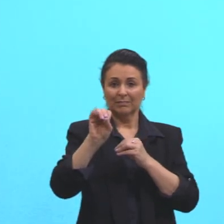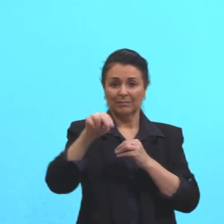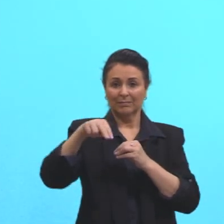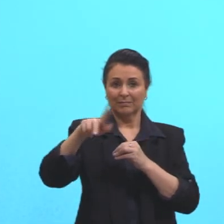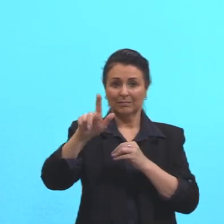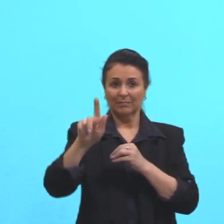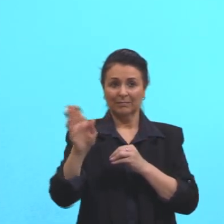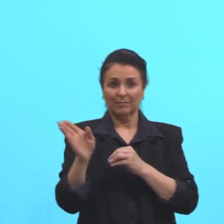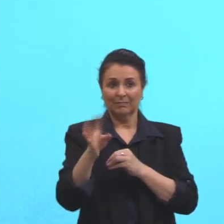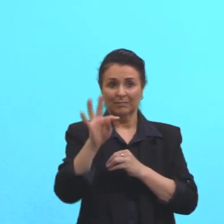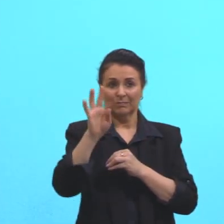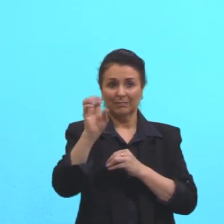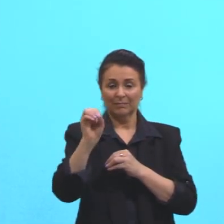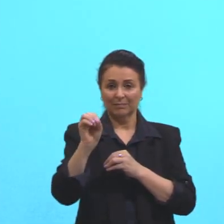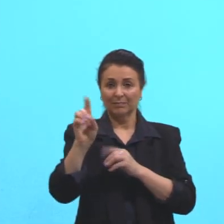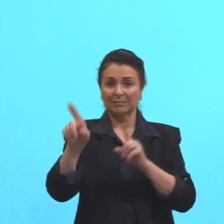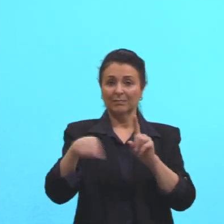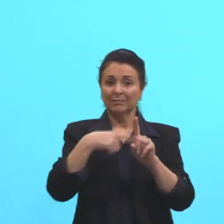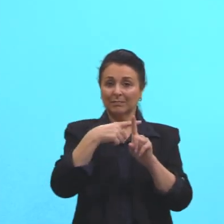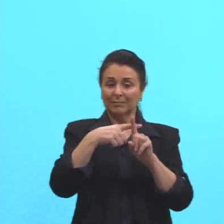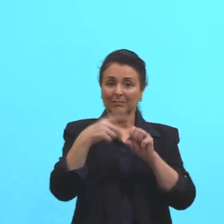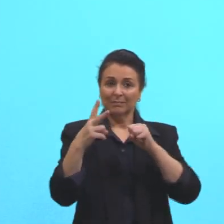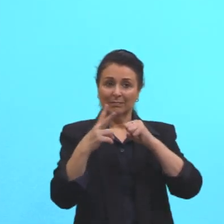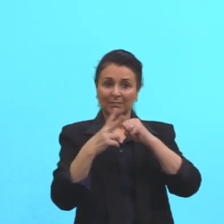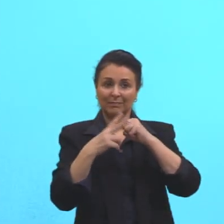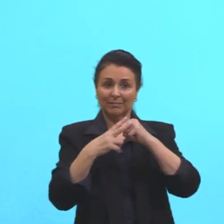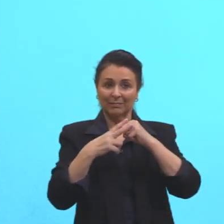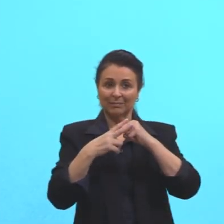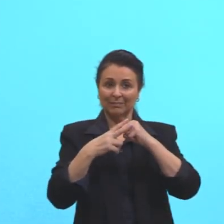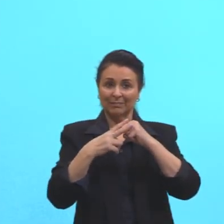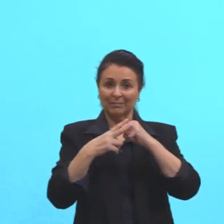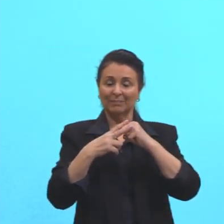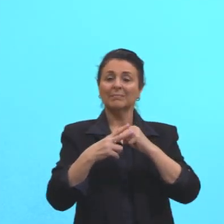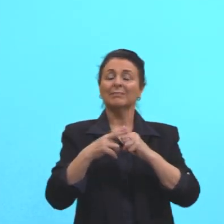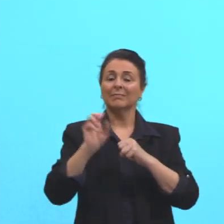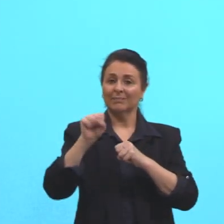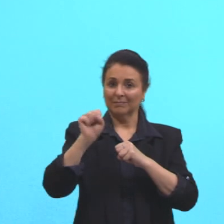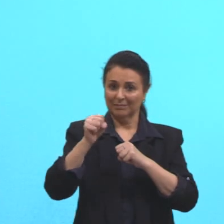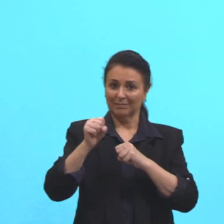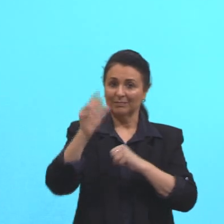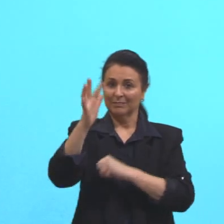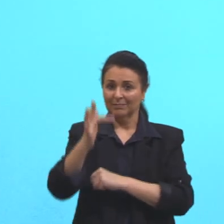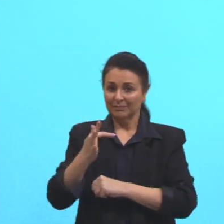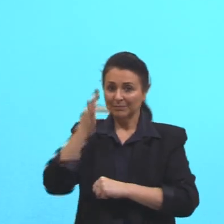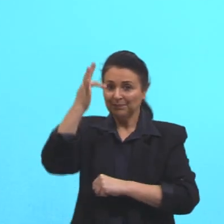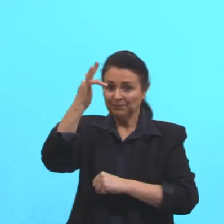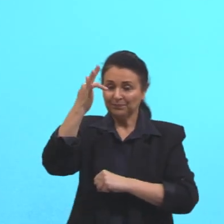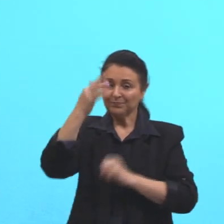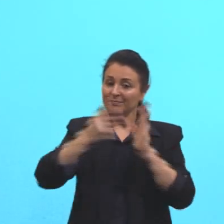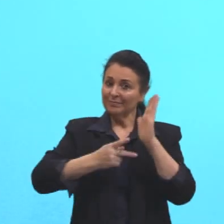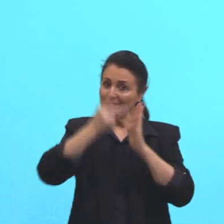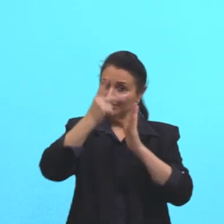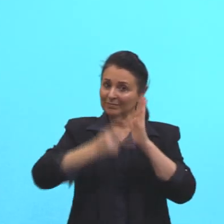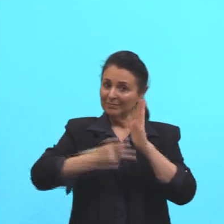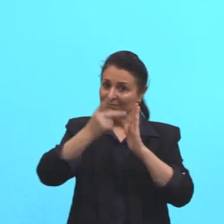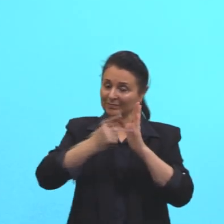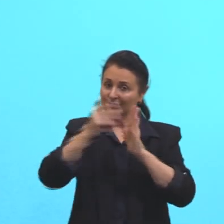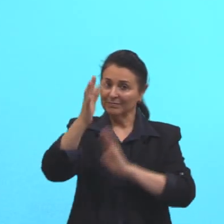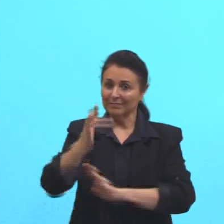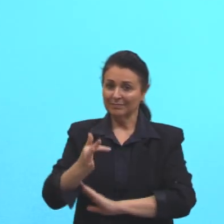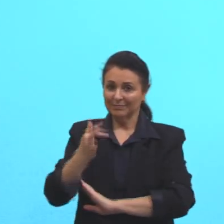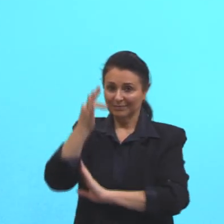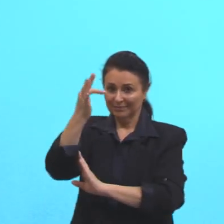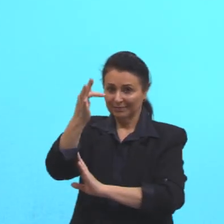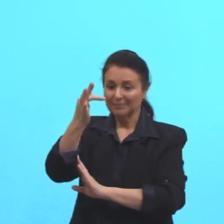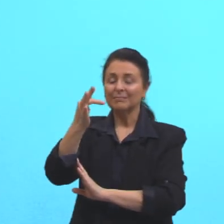futuro, mais o meu verbo. E aí sim eu posso dizer que ele é um futuro planejado. Ele é aquele futuro